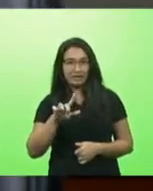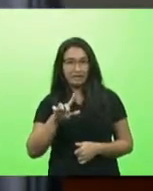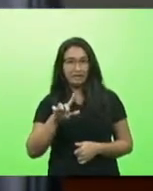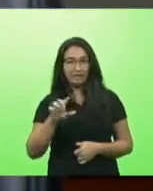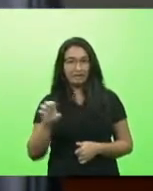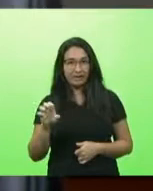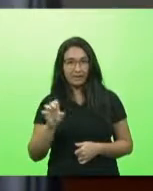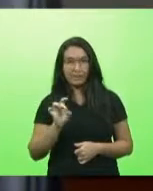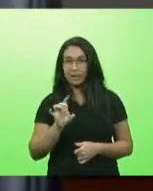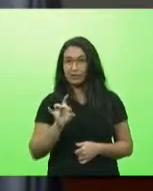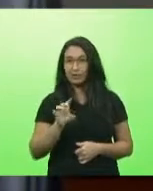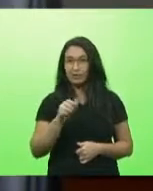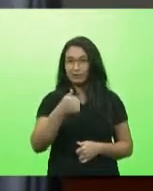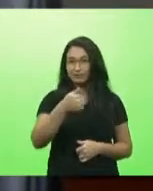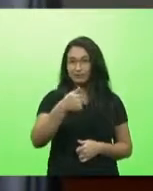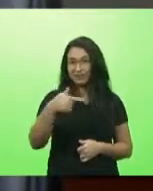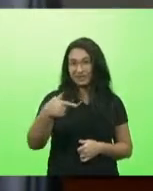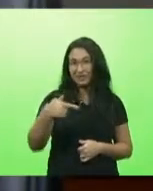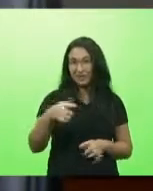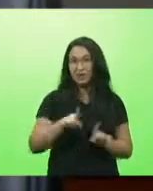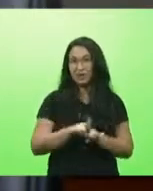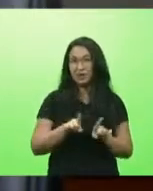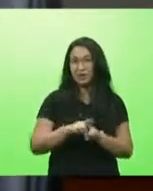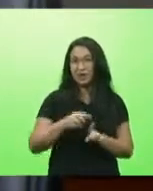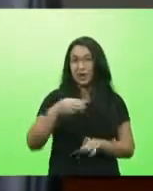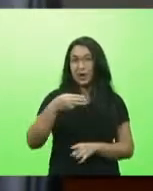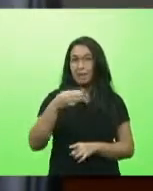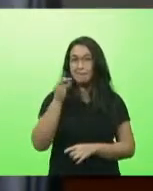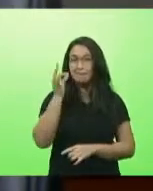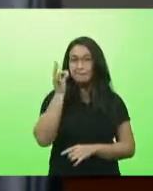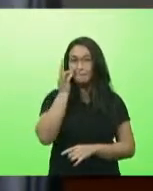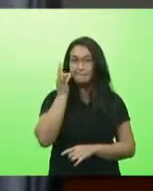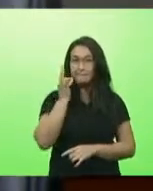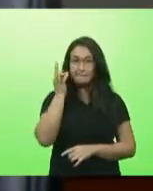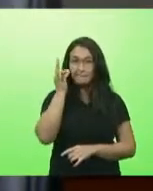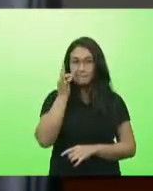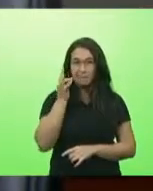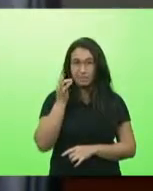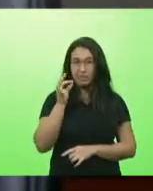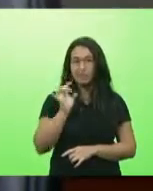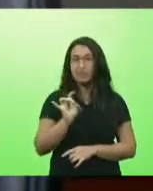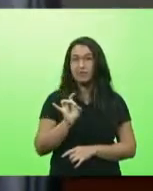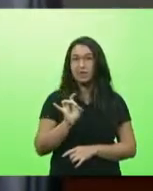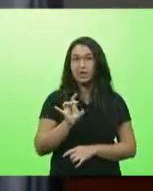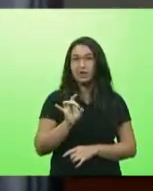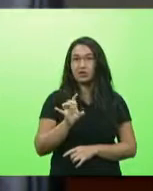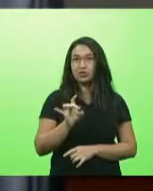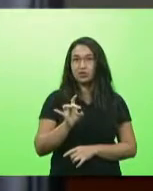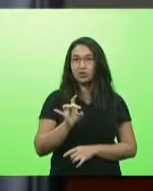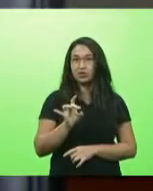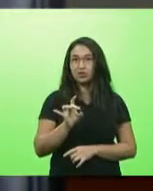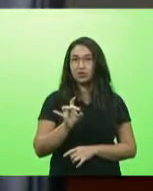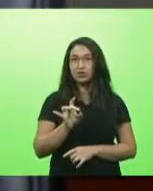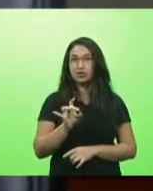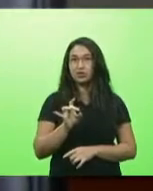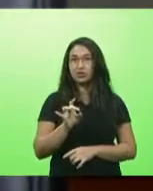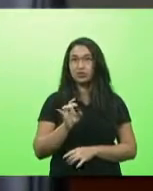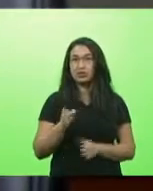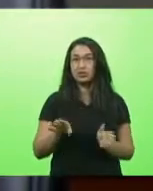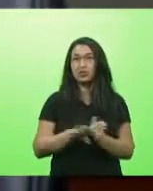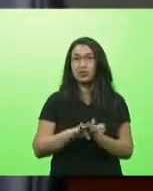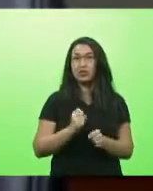recebeu o município com maior extensão territorial o último policial que recebeu foi em 2017